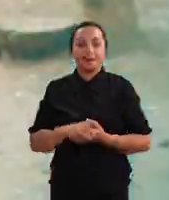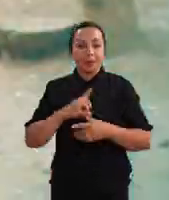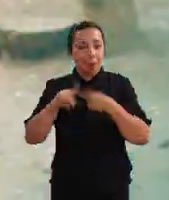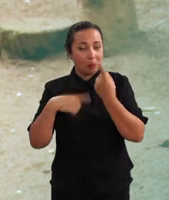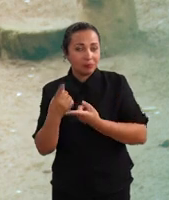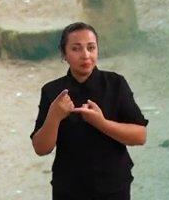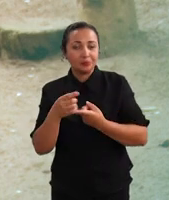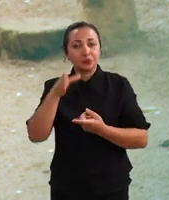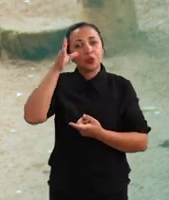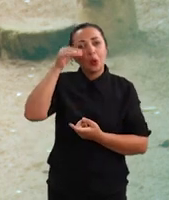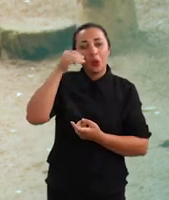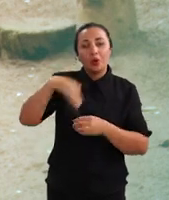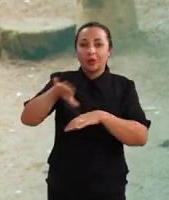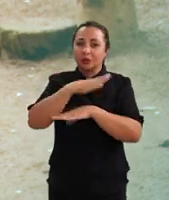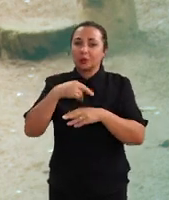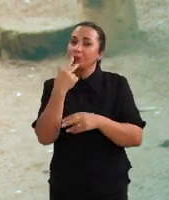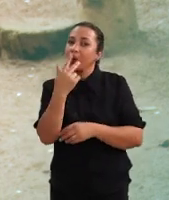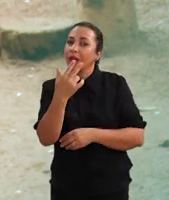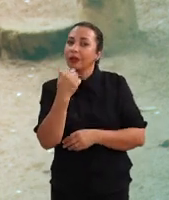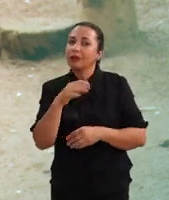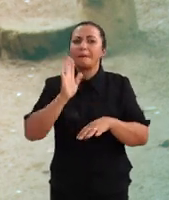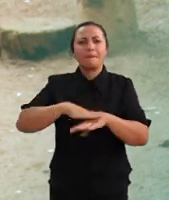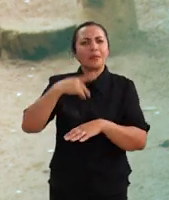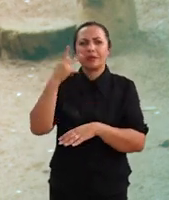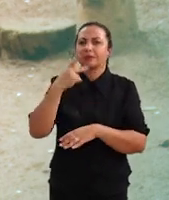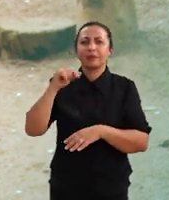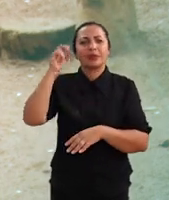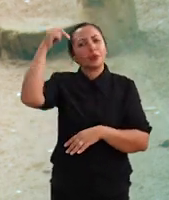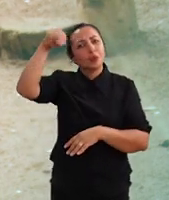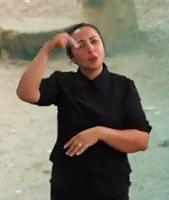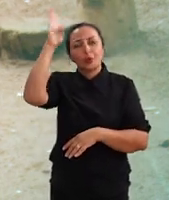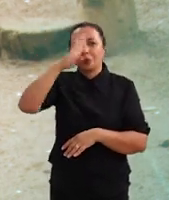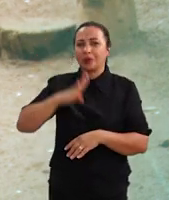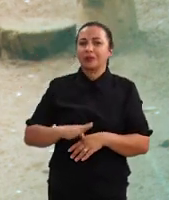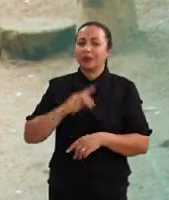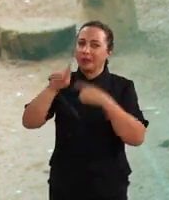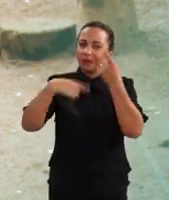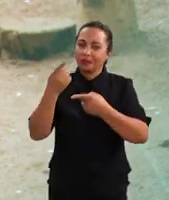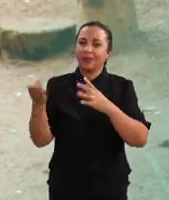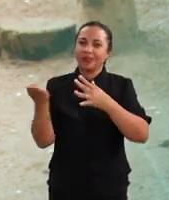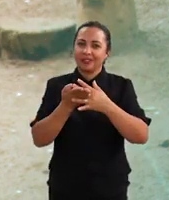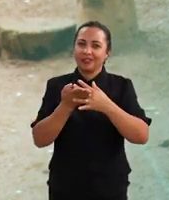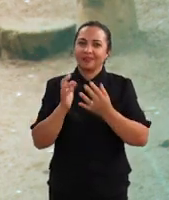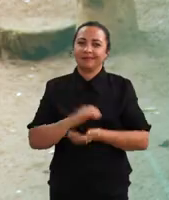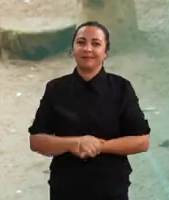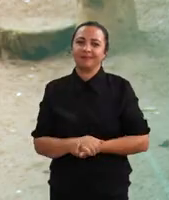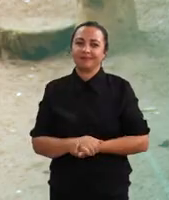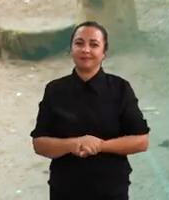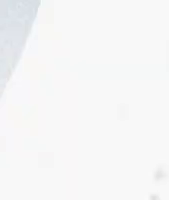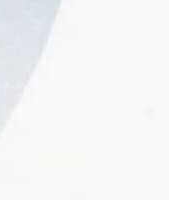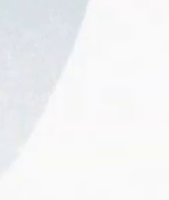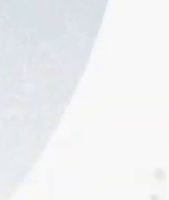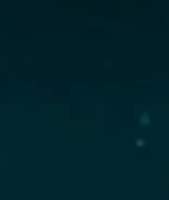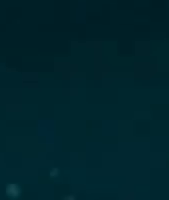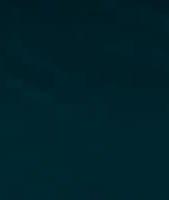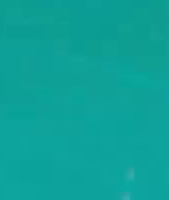A seguir, as curiosidades sobre um idioma que já foi o mais falado no norte do Brasil. É depois do intervalo.